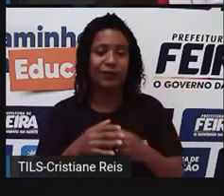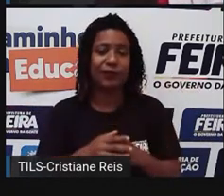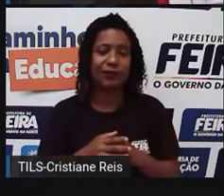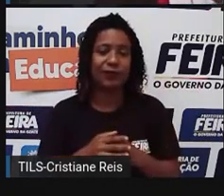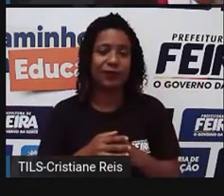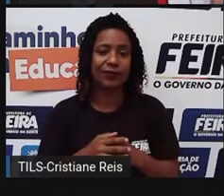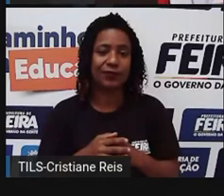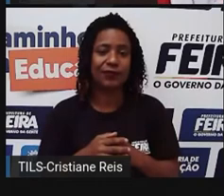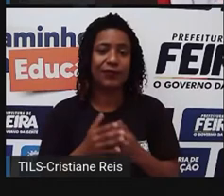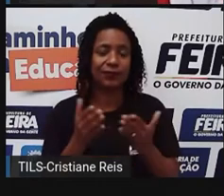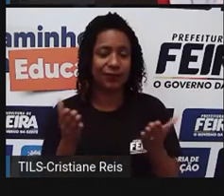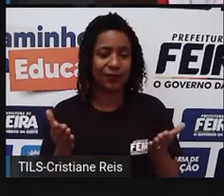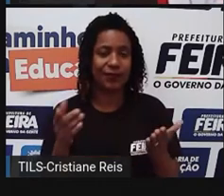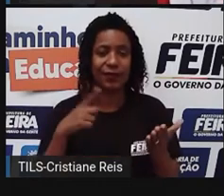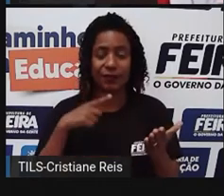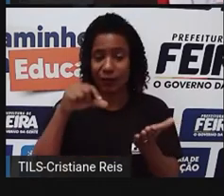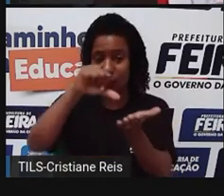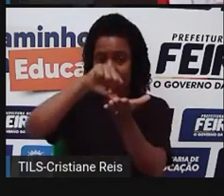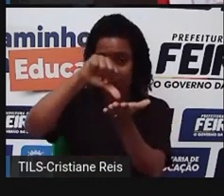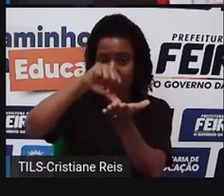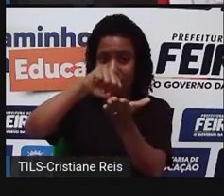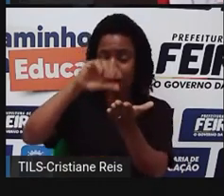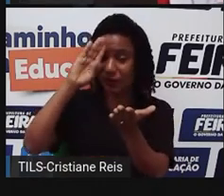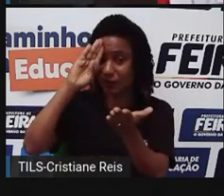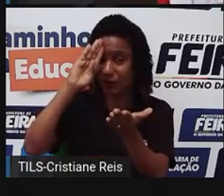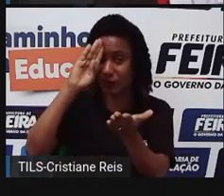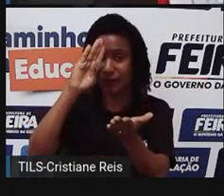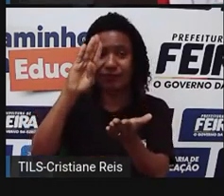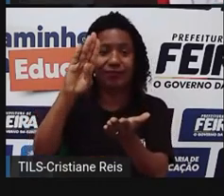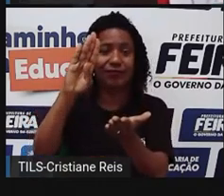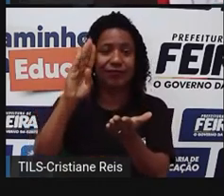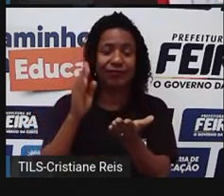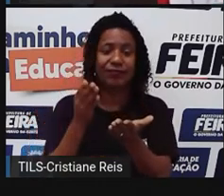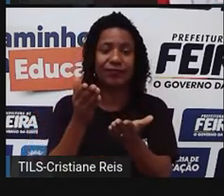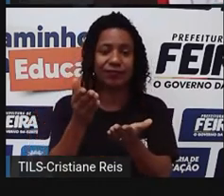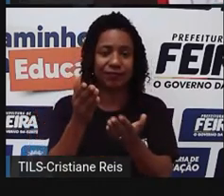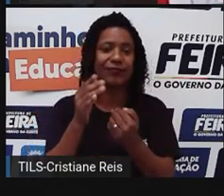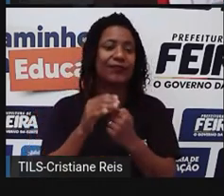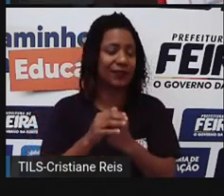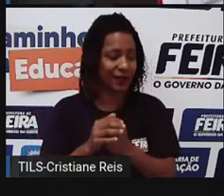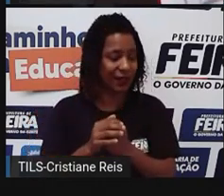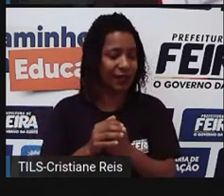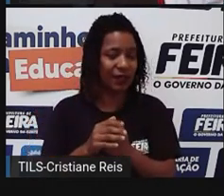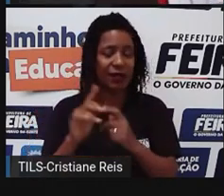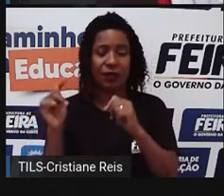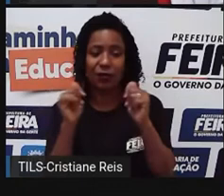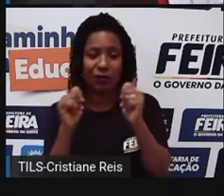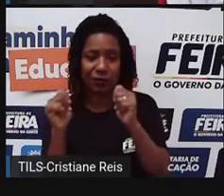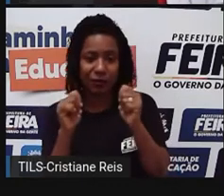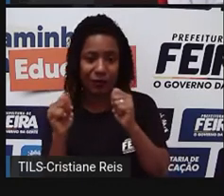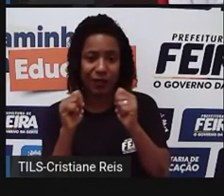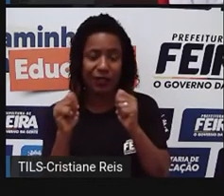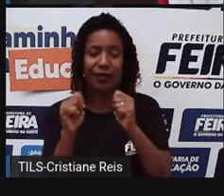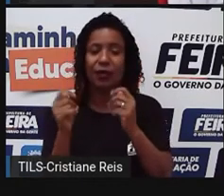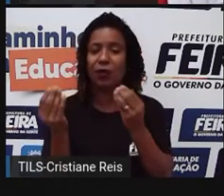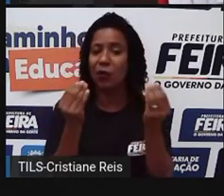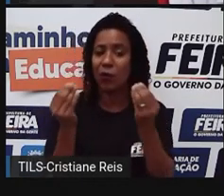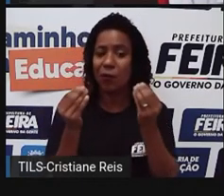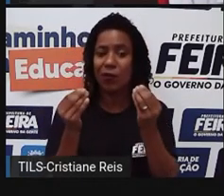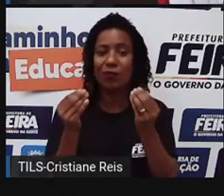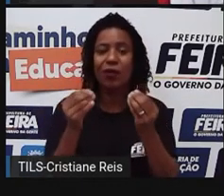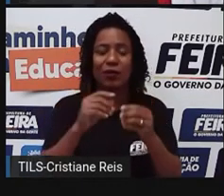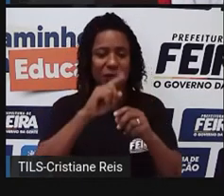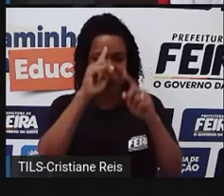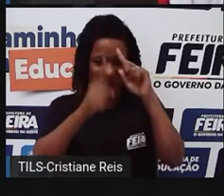digamos assim, né, o polo central, ela praticamente, né, ditava as regras econômicas do restante dos países socialistas.